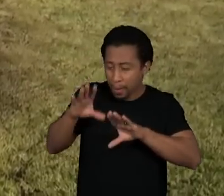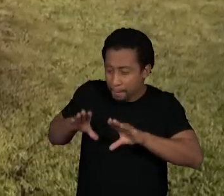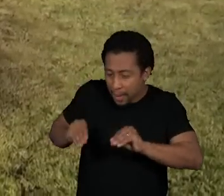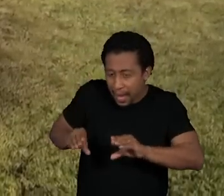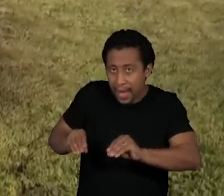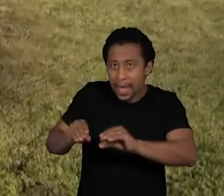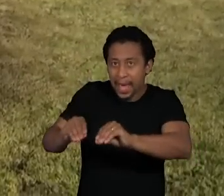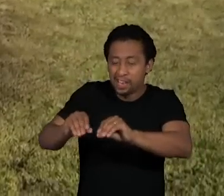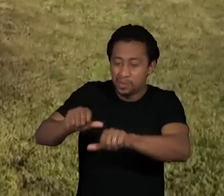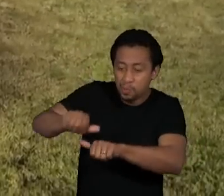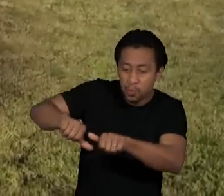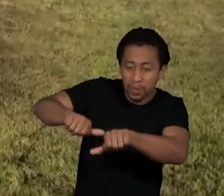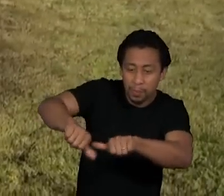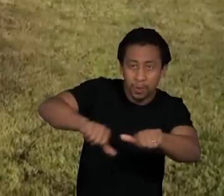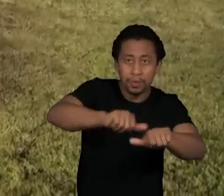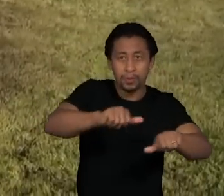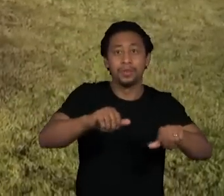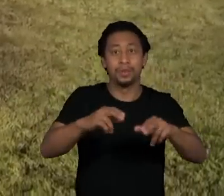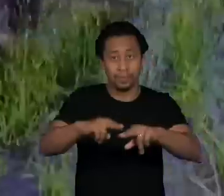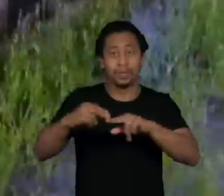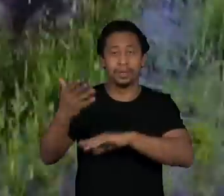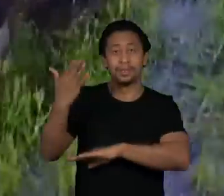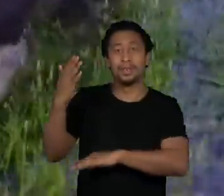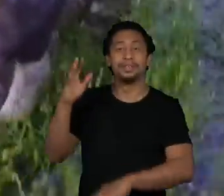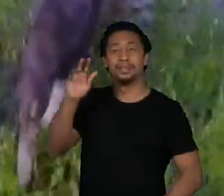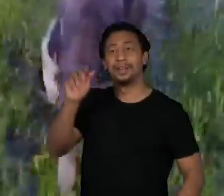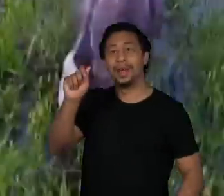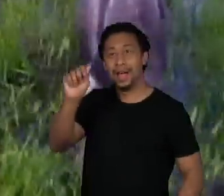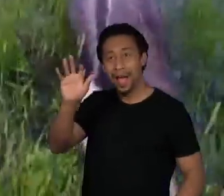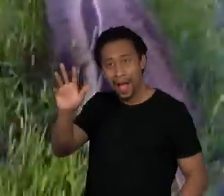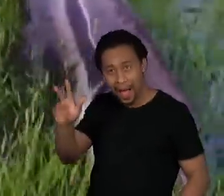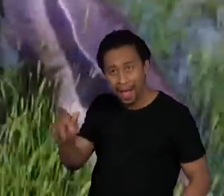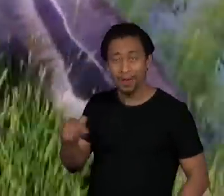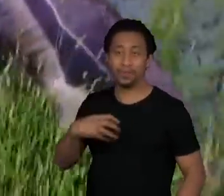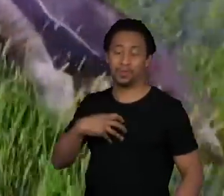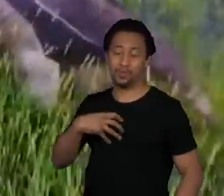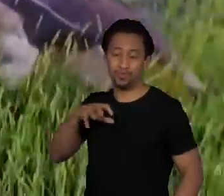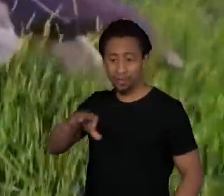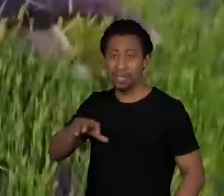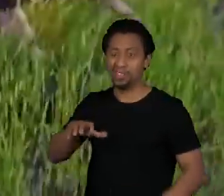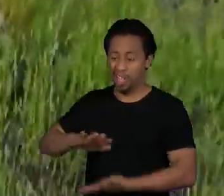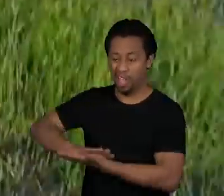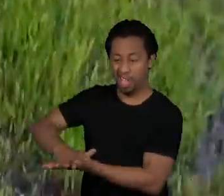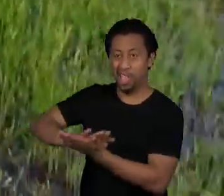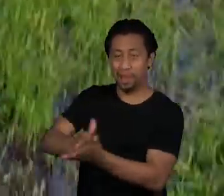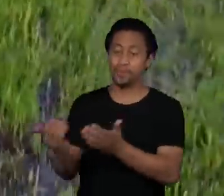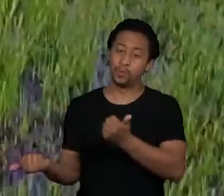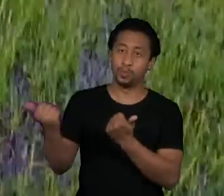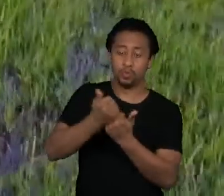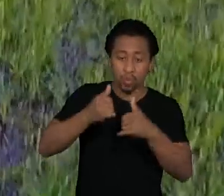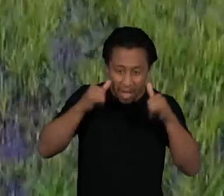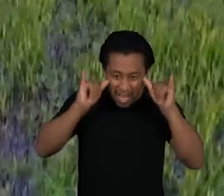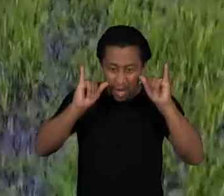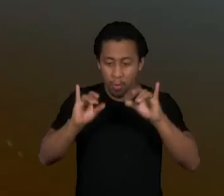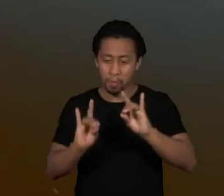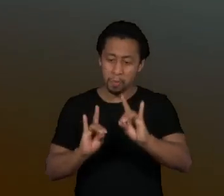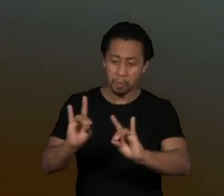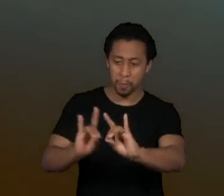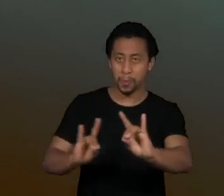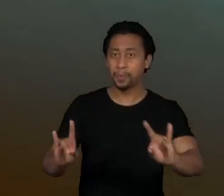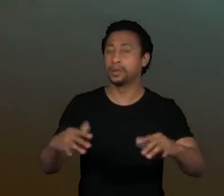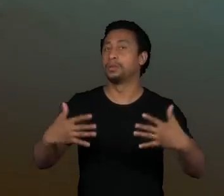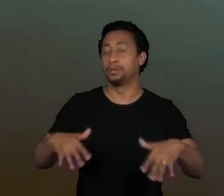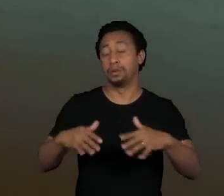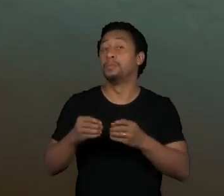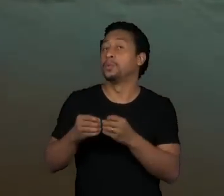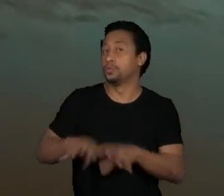vindas principalmente da África, para alimentar o gado, é outra ameaça. O Pantanal é um mosaico. São áreas de